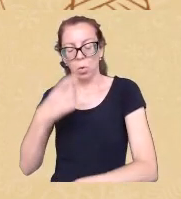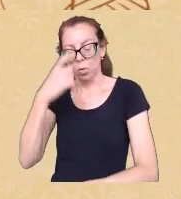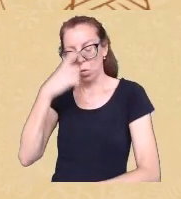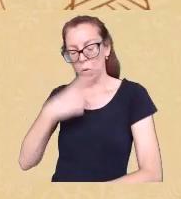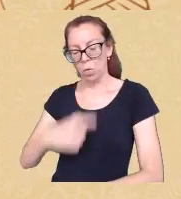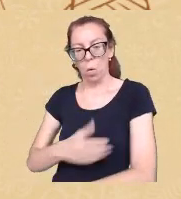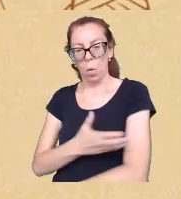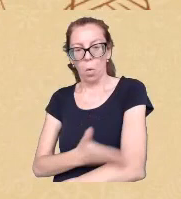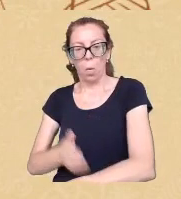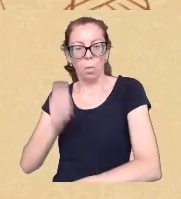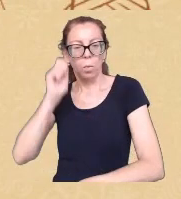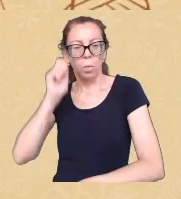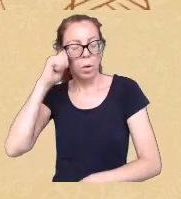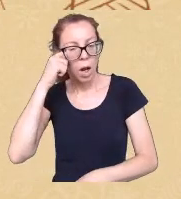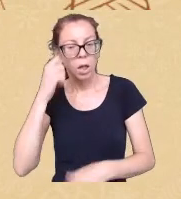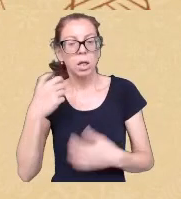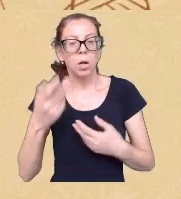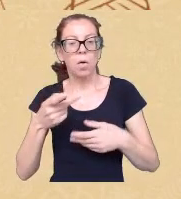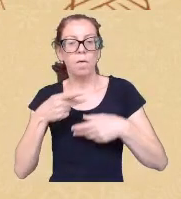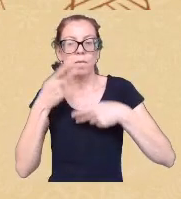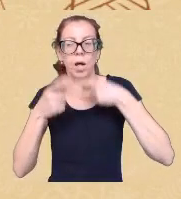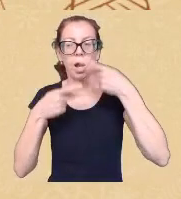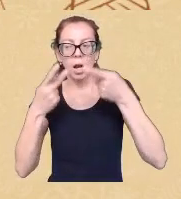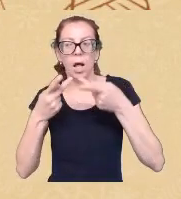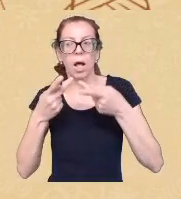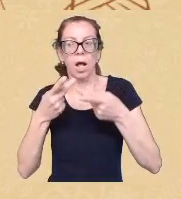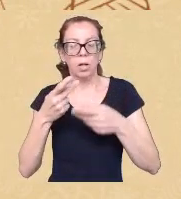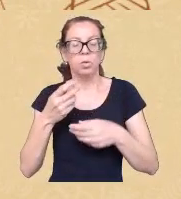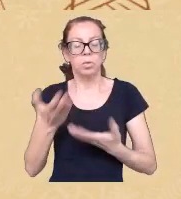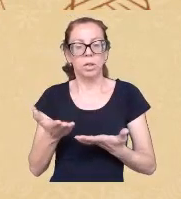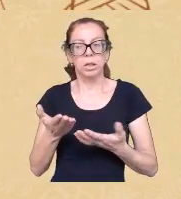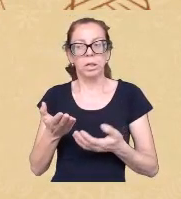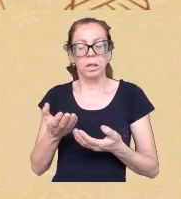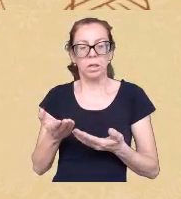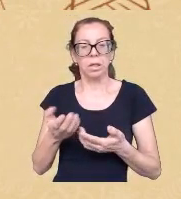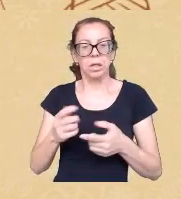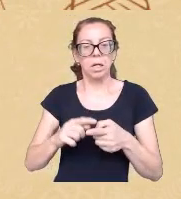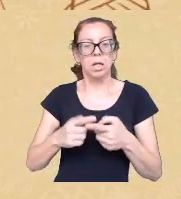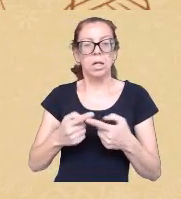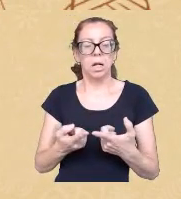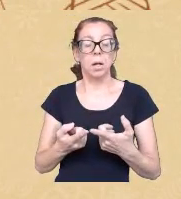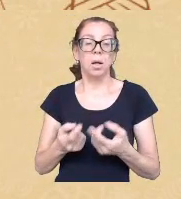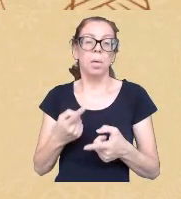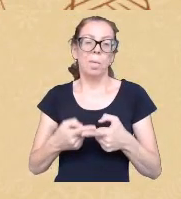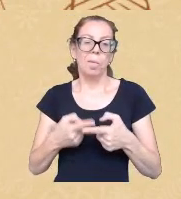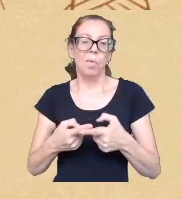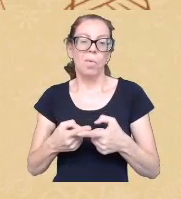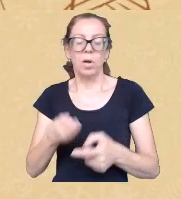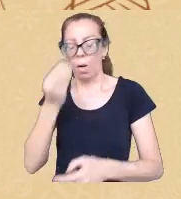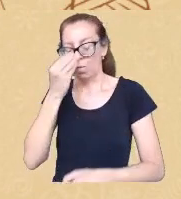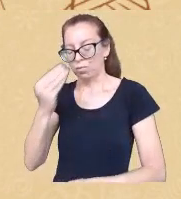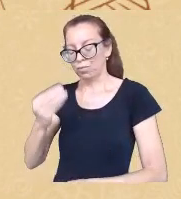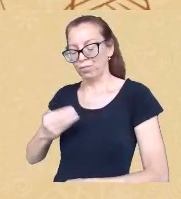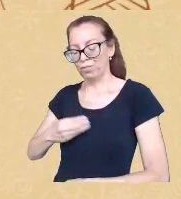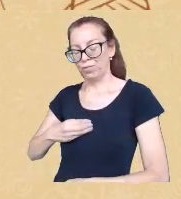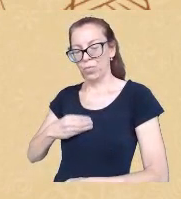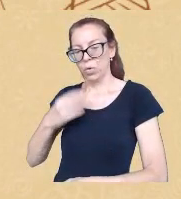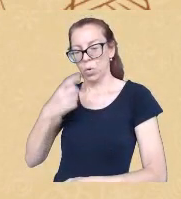isso eu quero começar aqui pensando com vocês como é que a gente vive num país